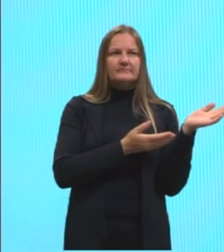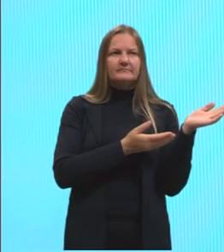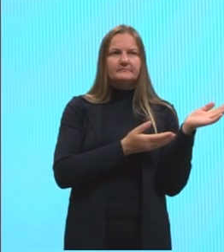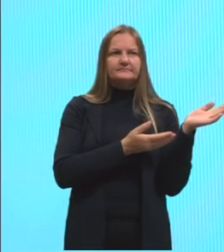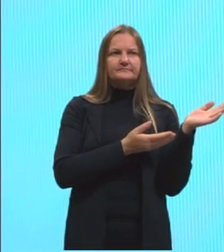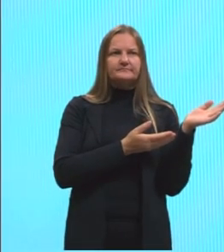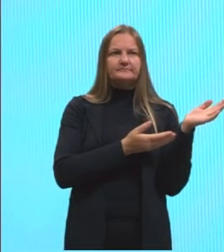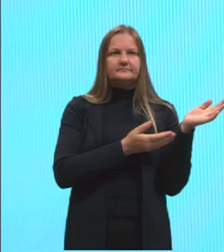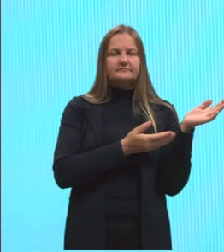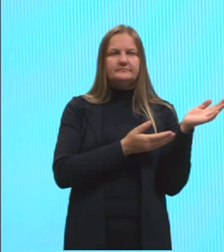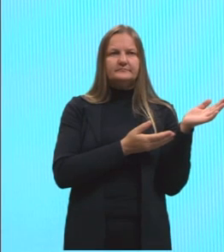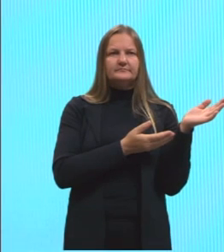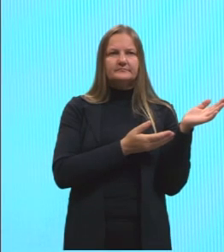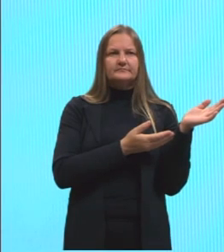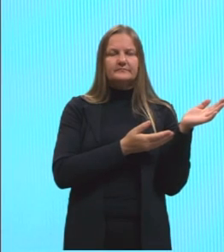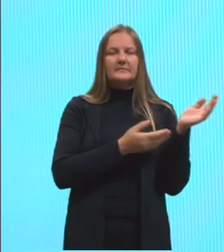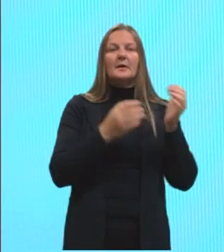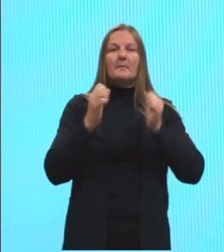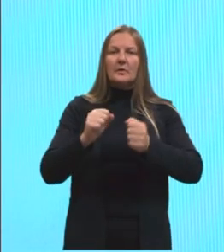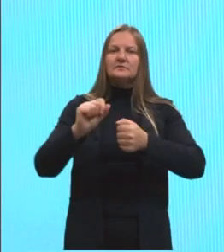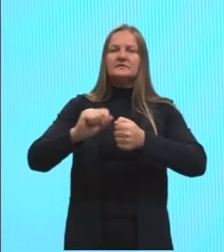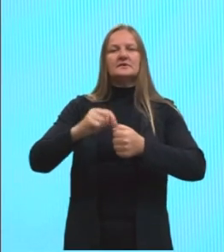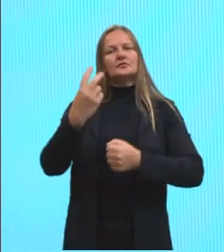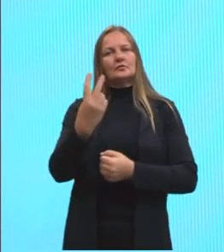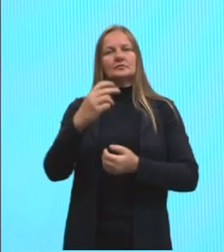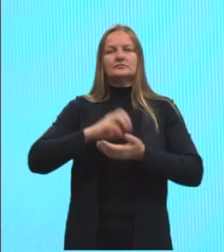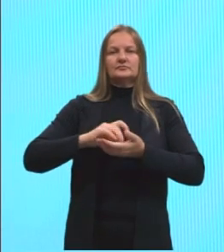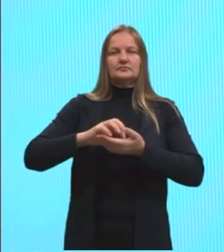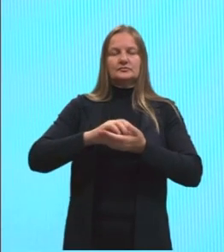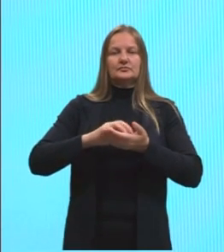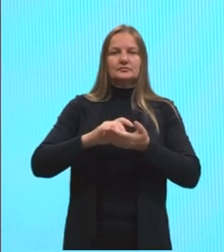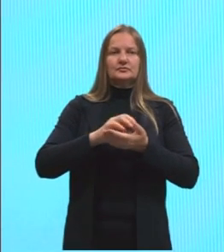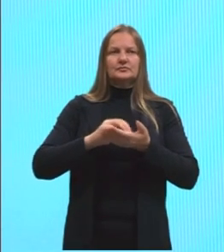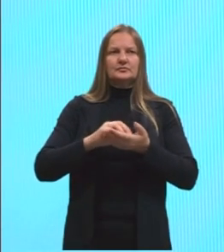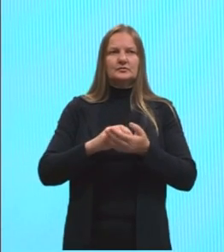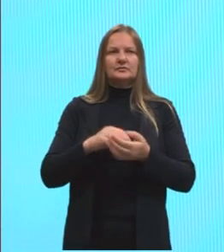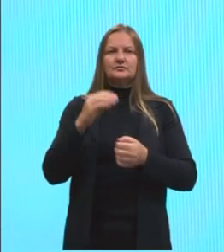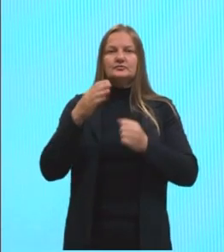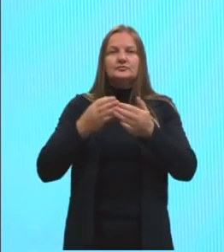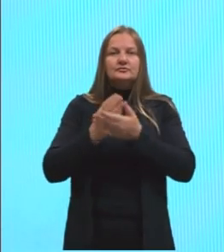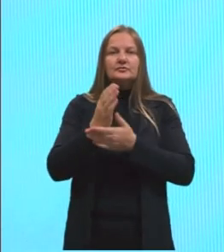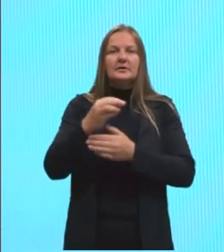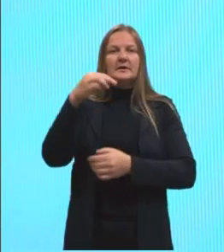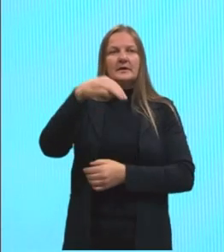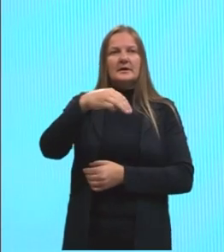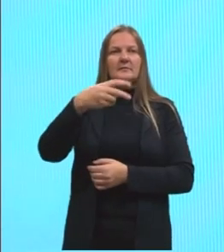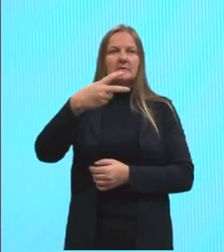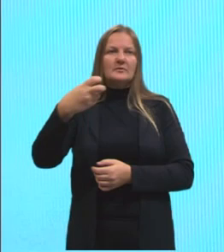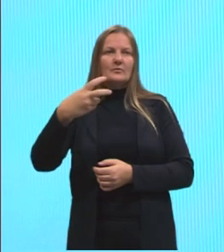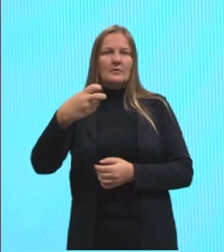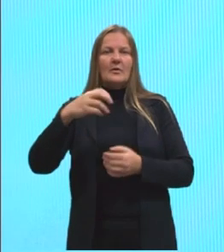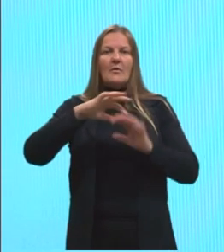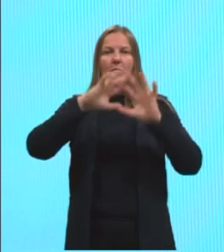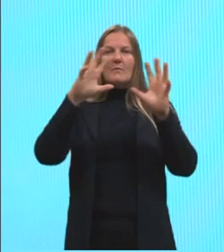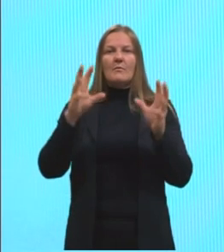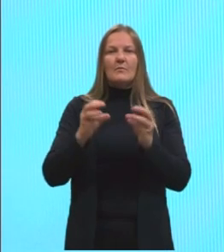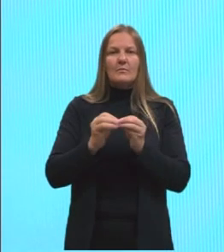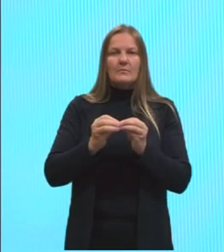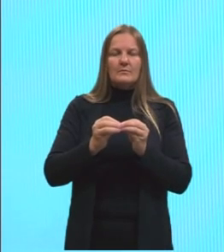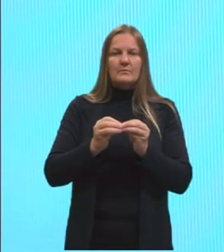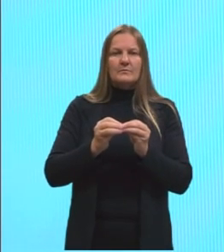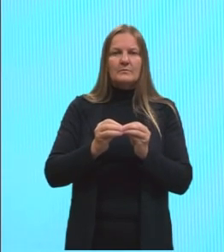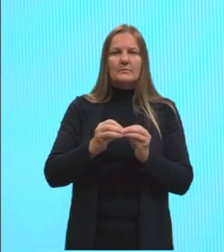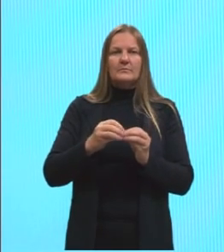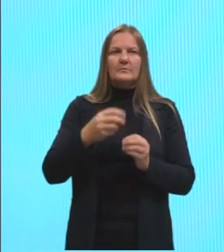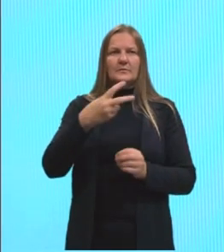para calcular, nós podemos calcular de duas formas. Ou calculamos aqui, através da fórmula já do montante, onde nós